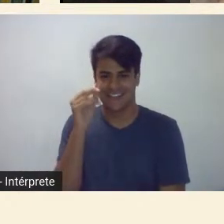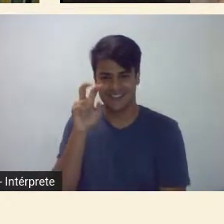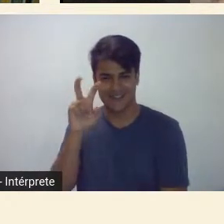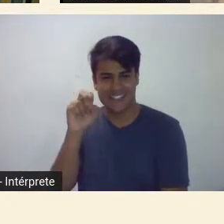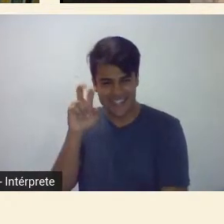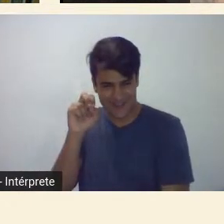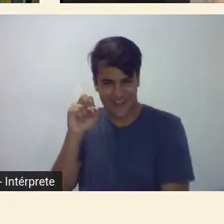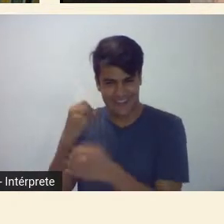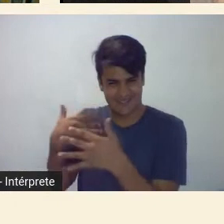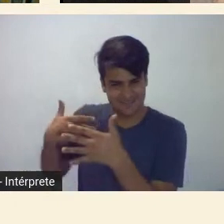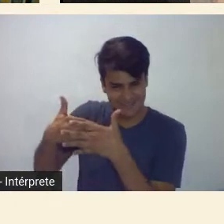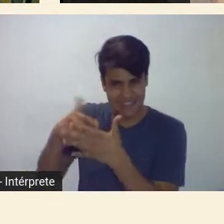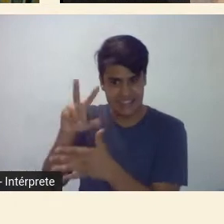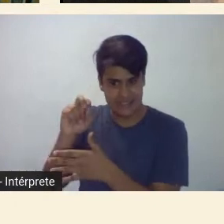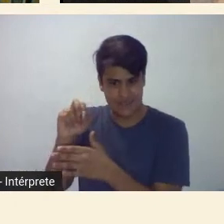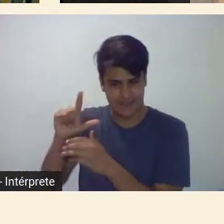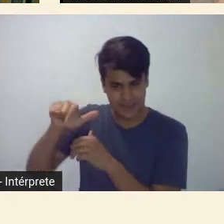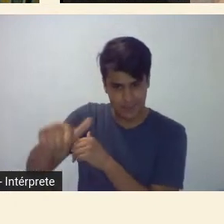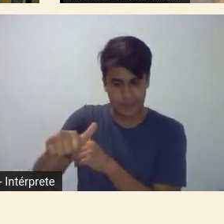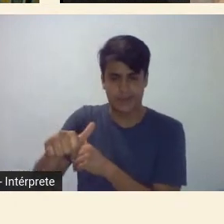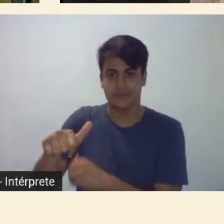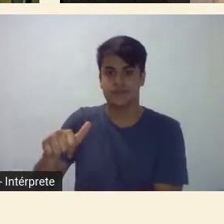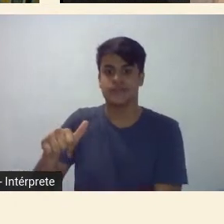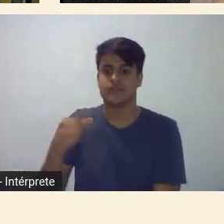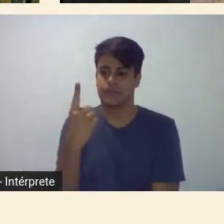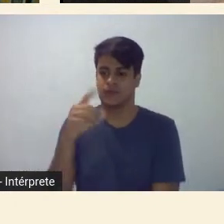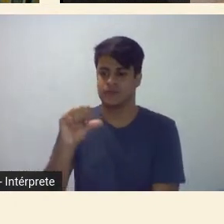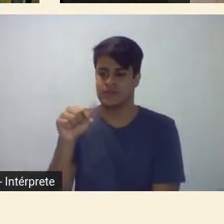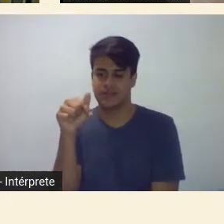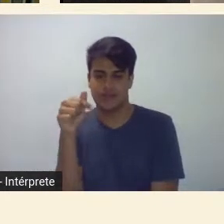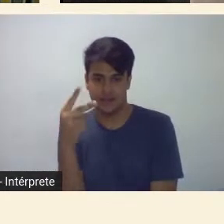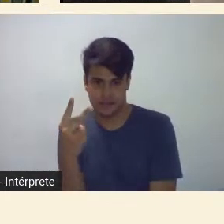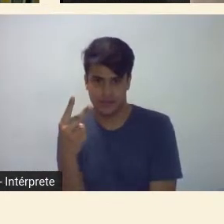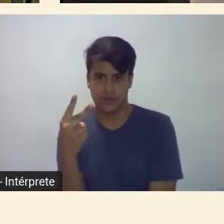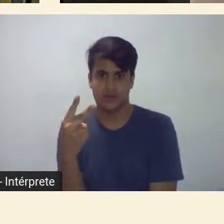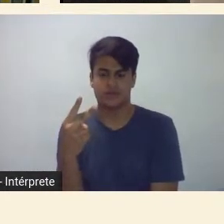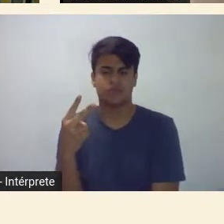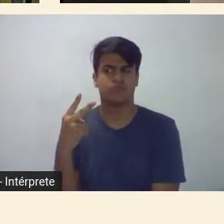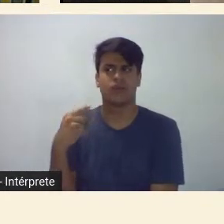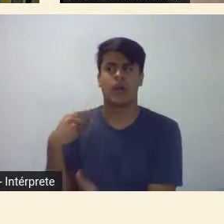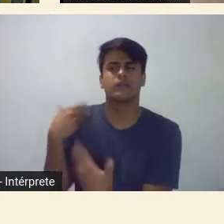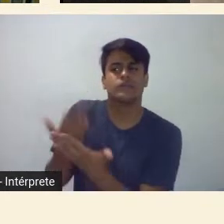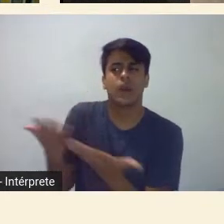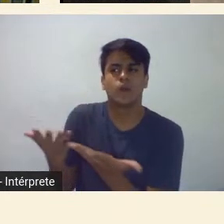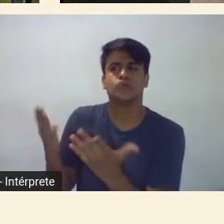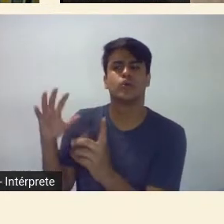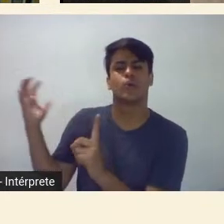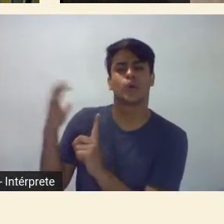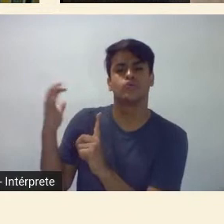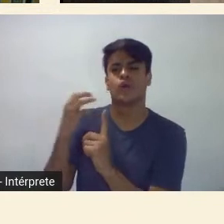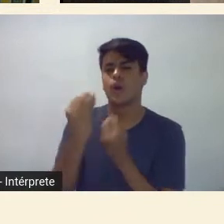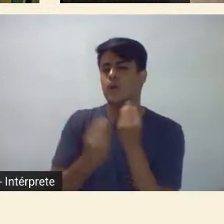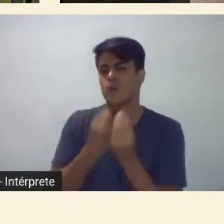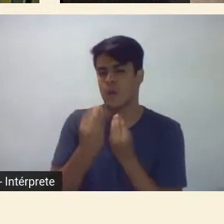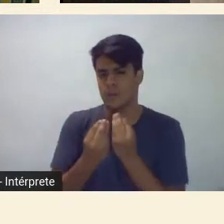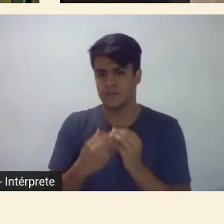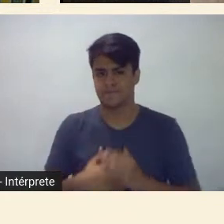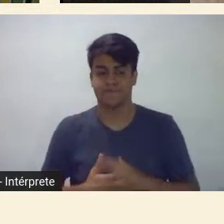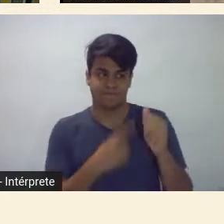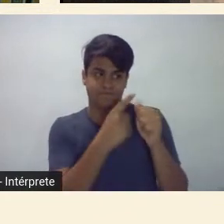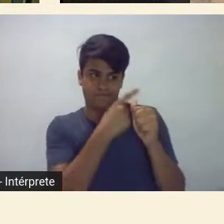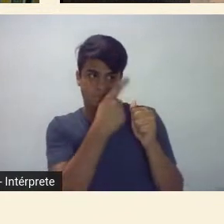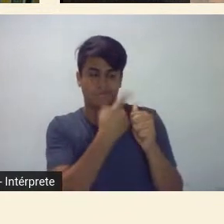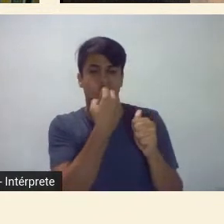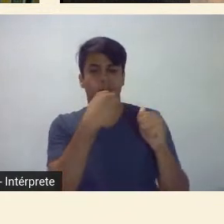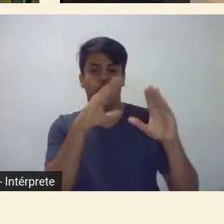cinquentenário em CTV2 ainda persiste Bom, primeiro dar boa noite Denilson